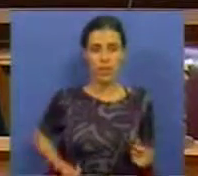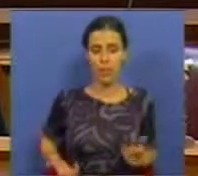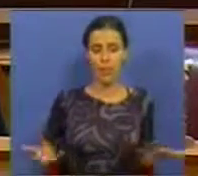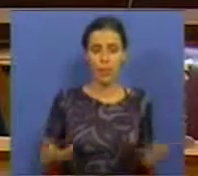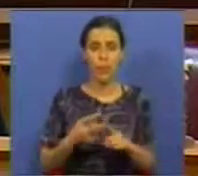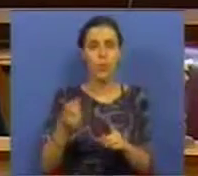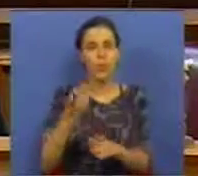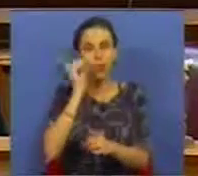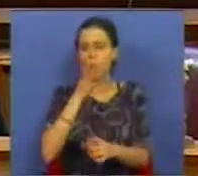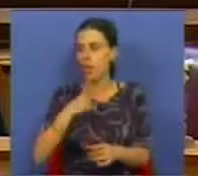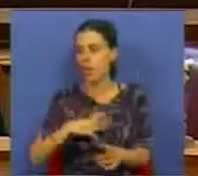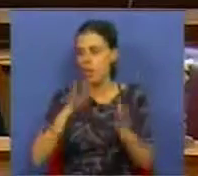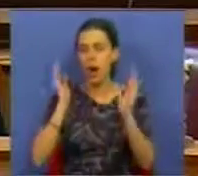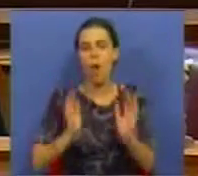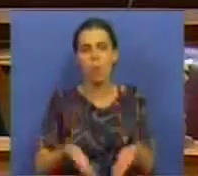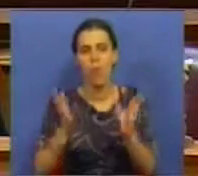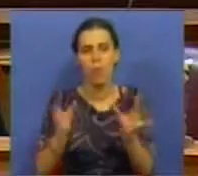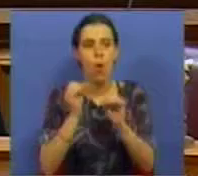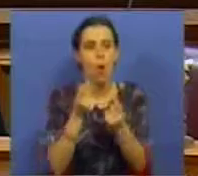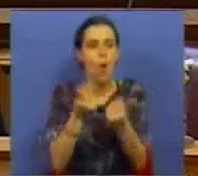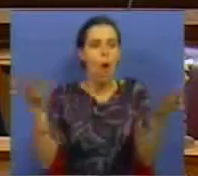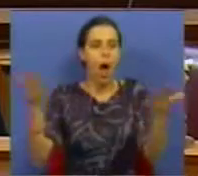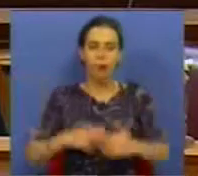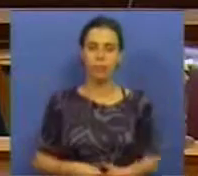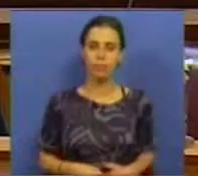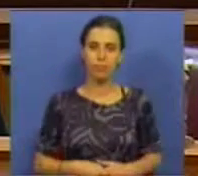E não nos venham dizer que não há dinheiro.